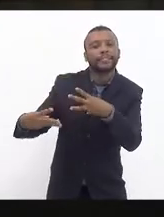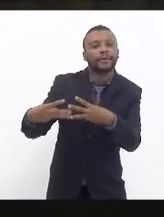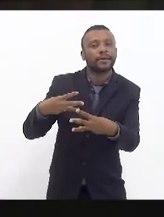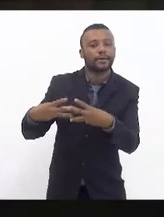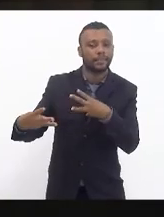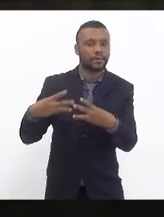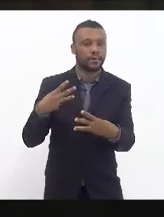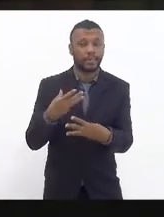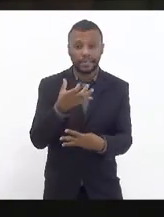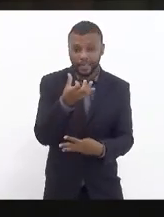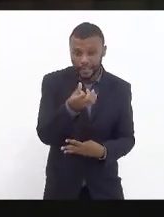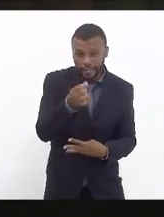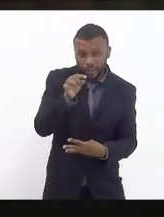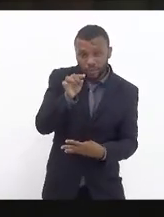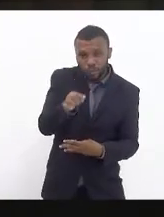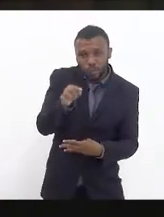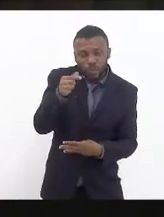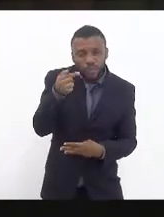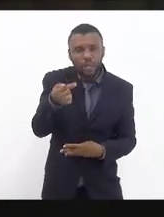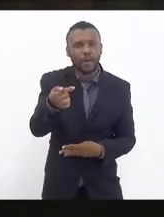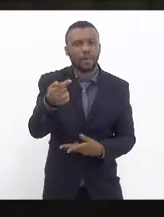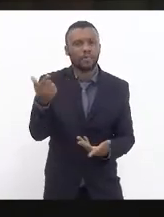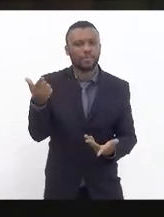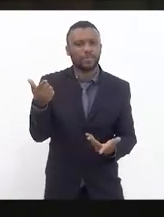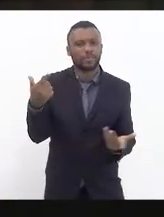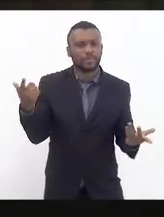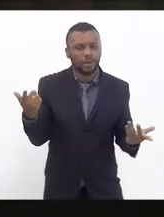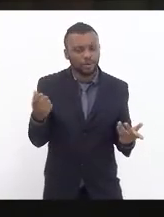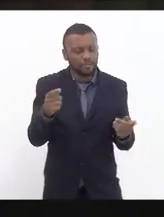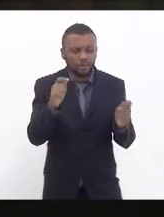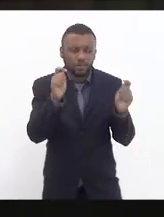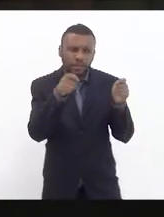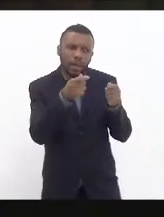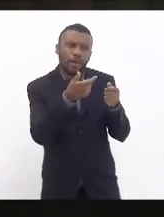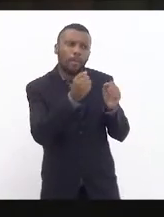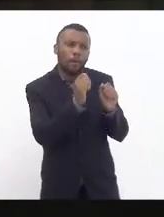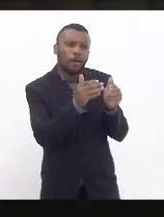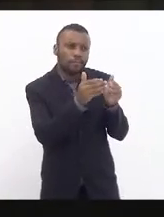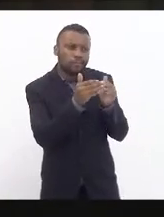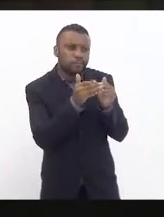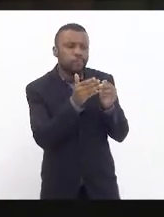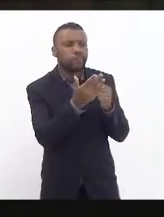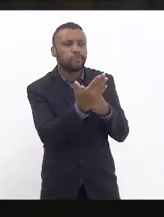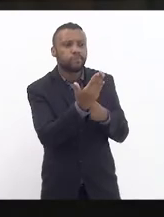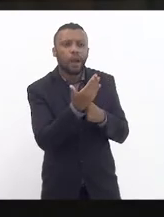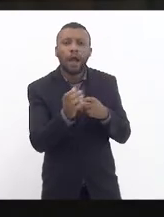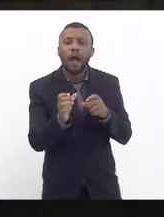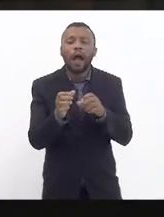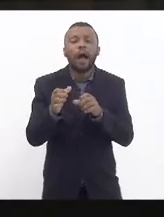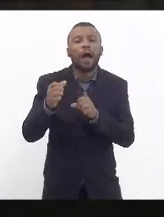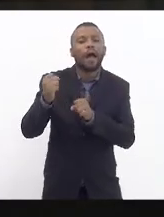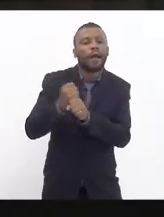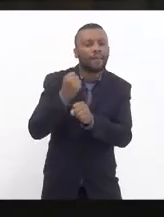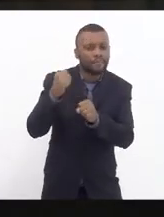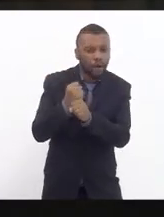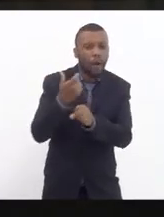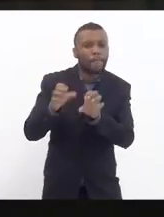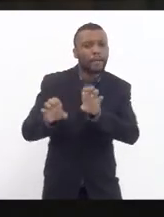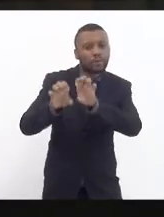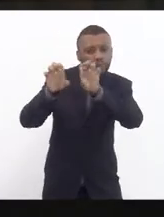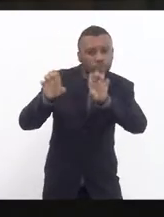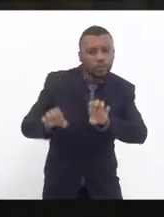6.7 eu pergunto dos Paulo não daria para dar um pedacinho para as reformas estruturantes da supervia